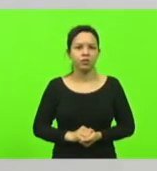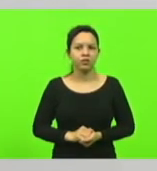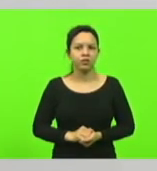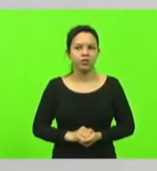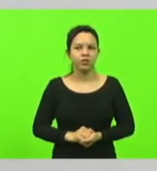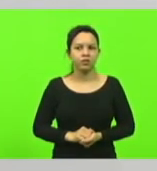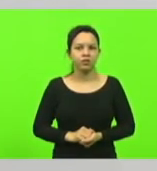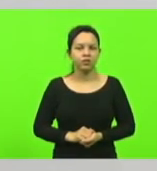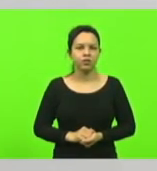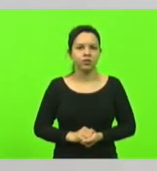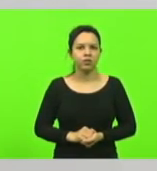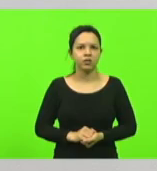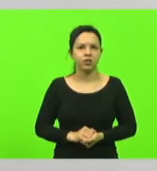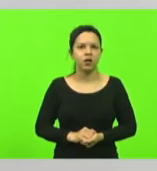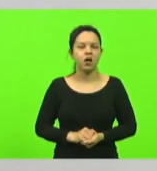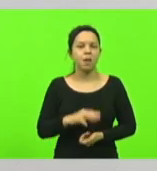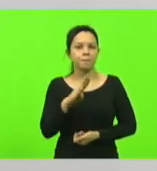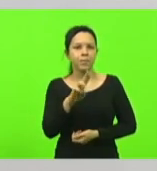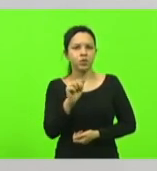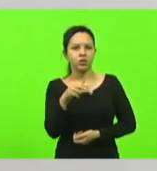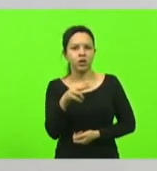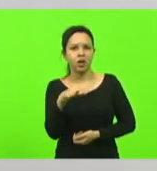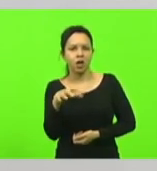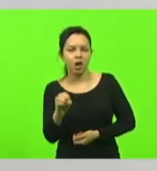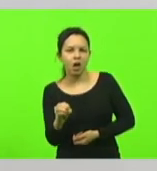Balneário Barra do Sul, São Francisco.